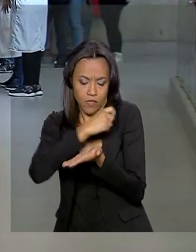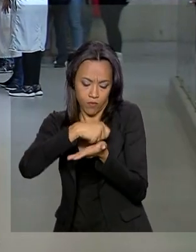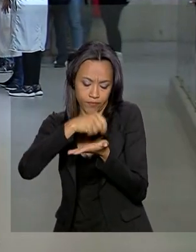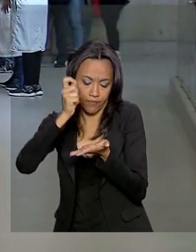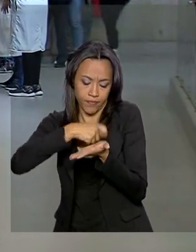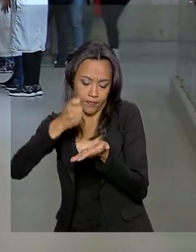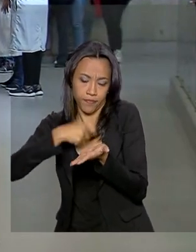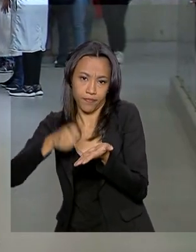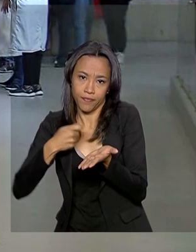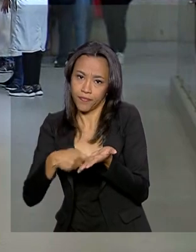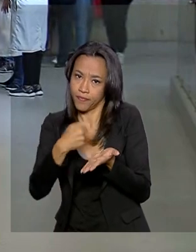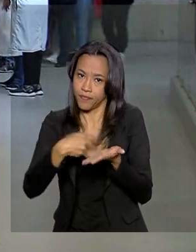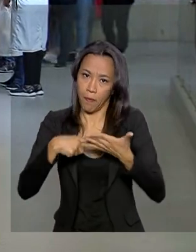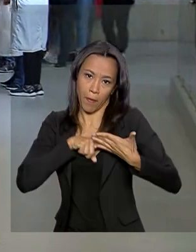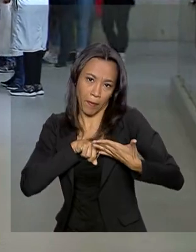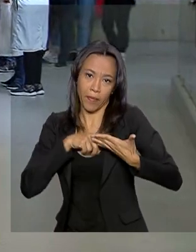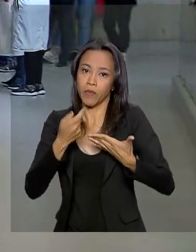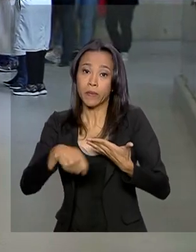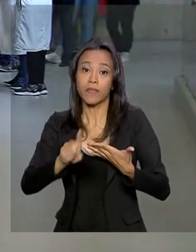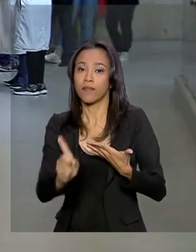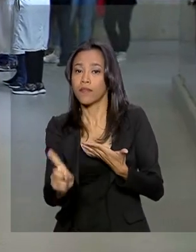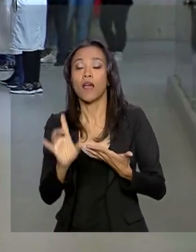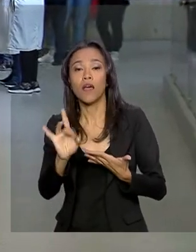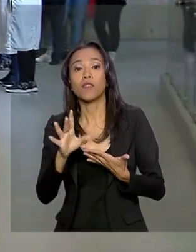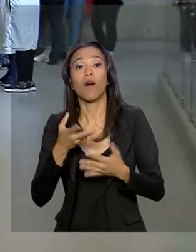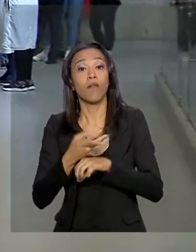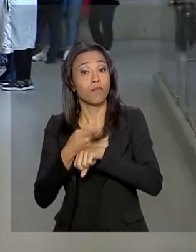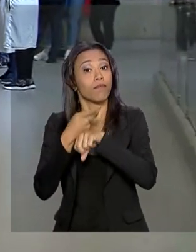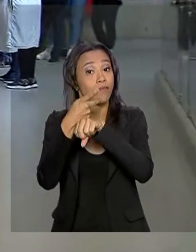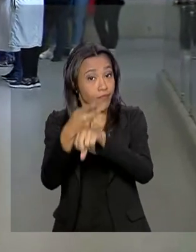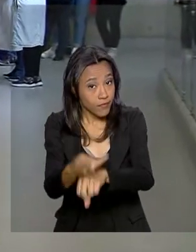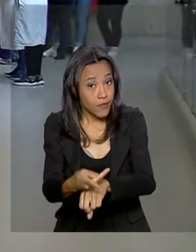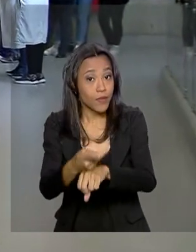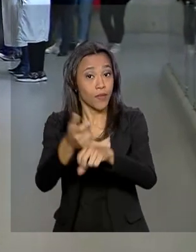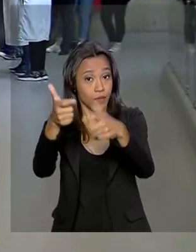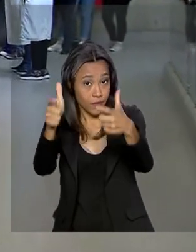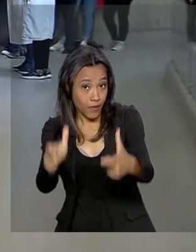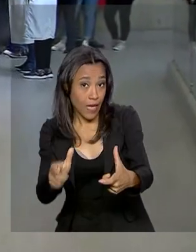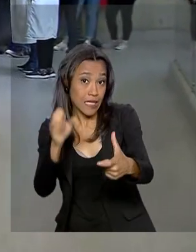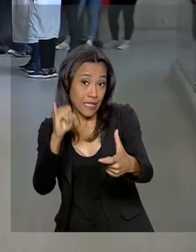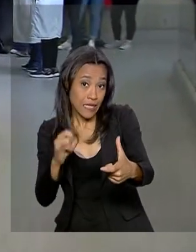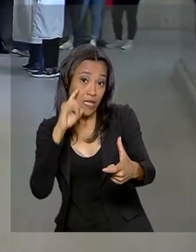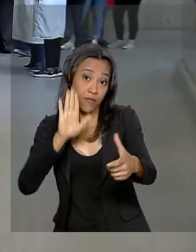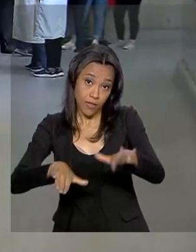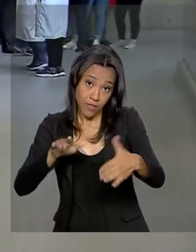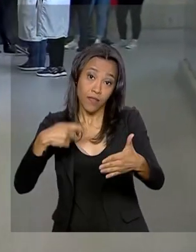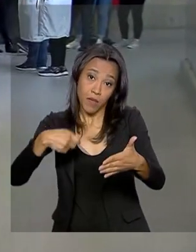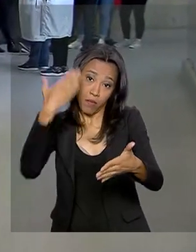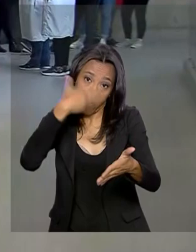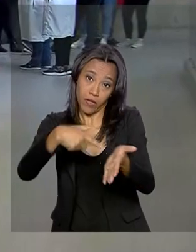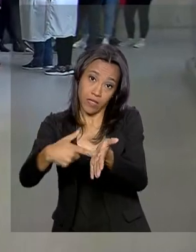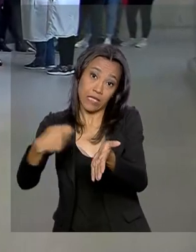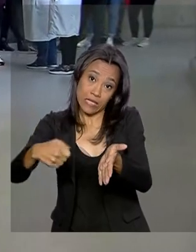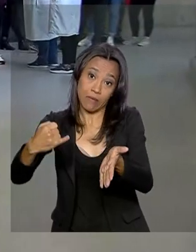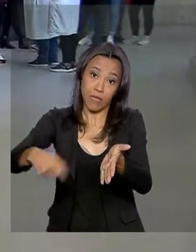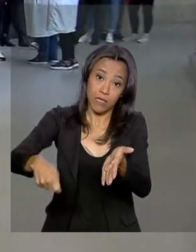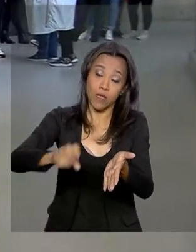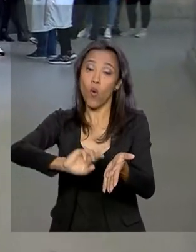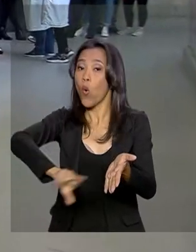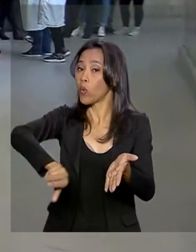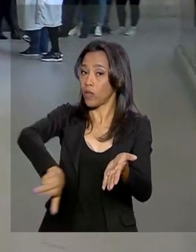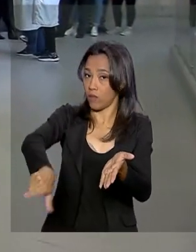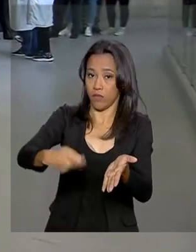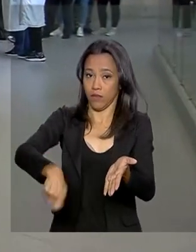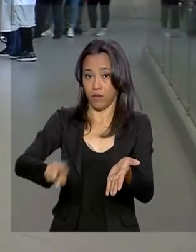orientação é procurar uma unidade de saúde aí com a carteira de vacinação para verificar se é preciso ou não se vacinar. O estado